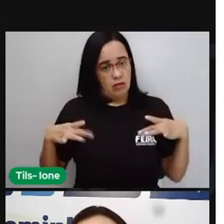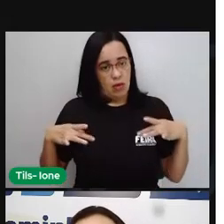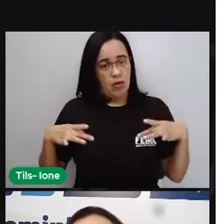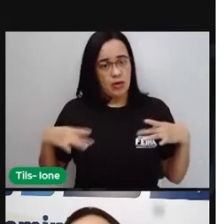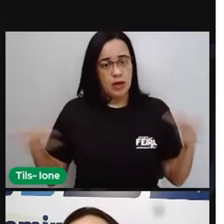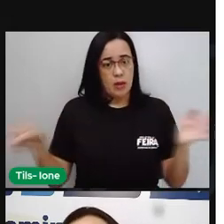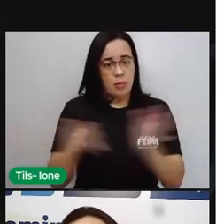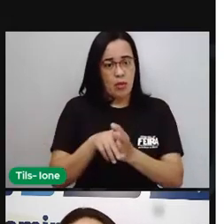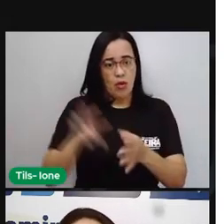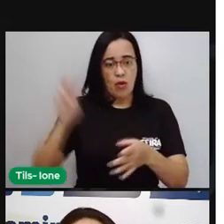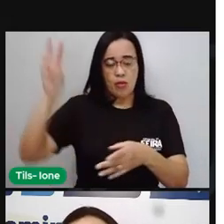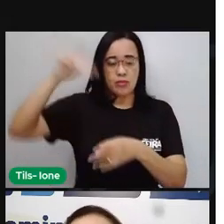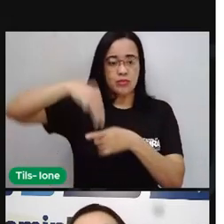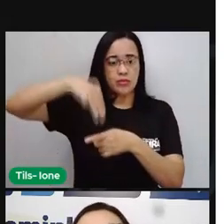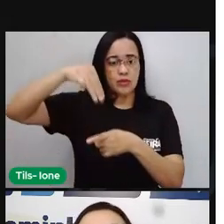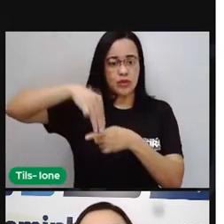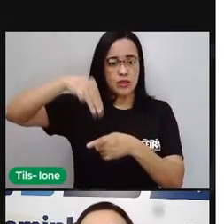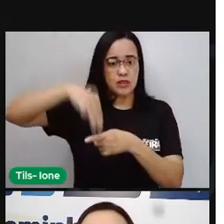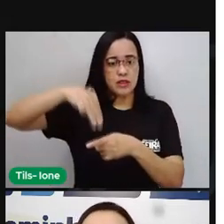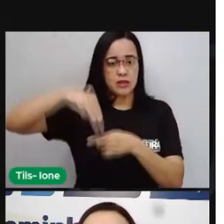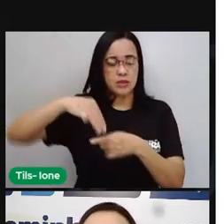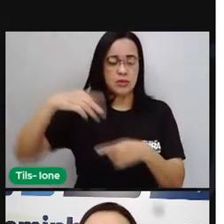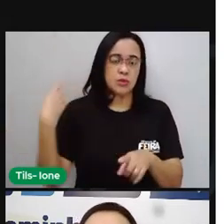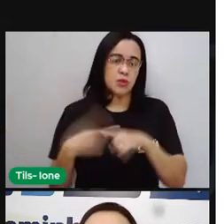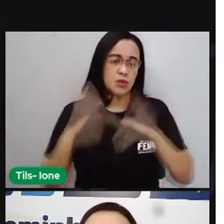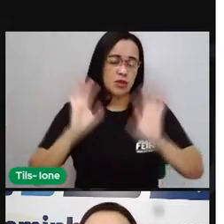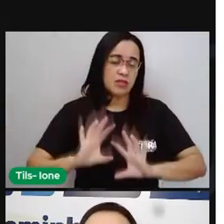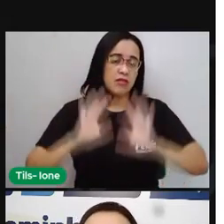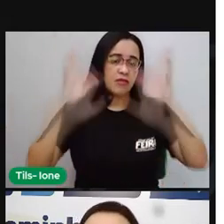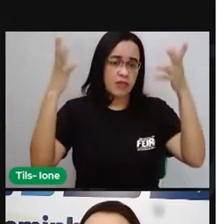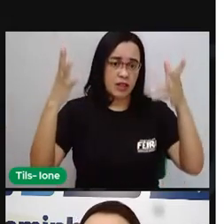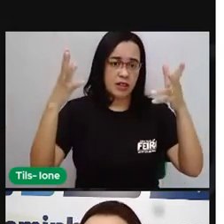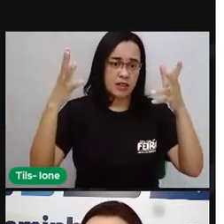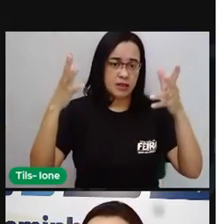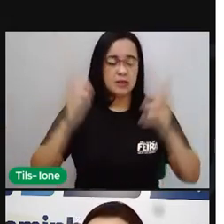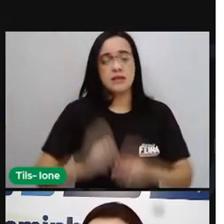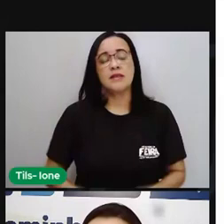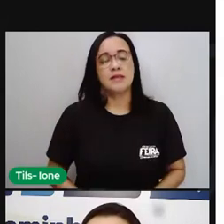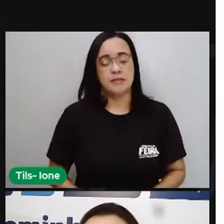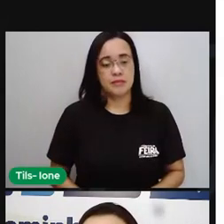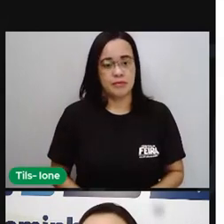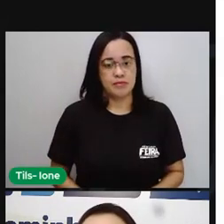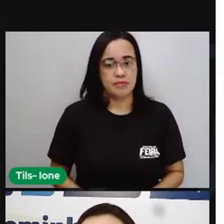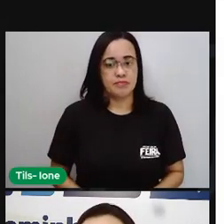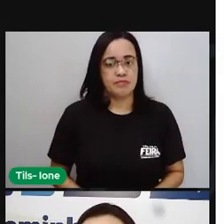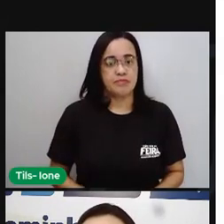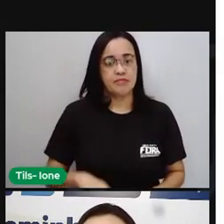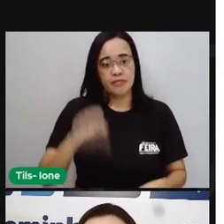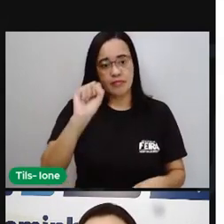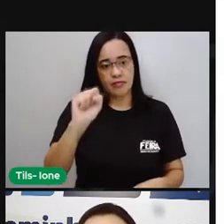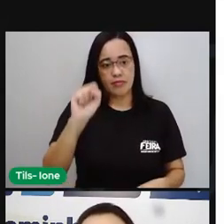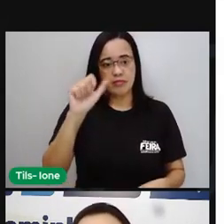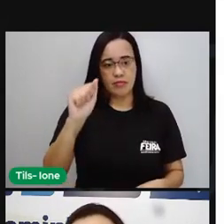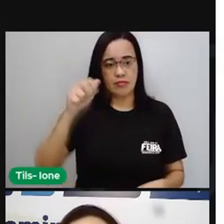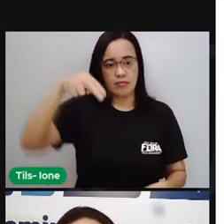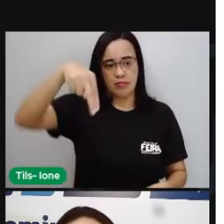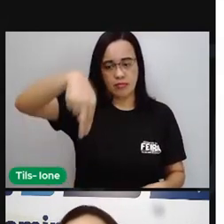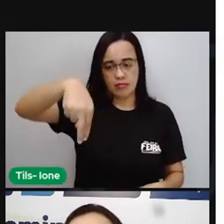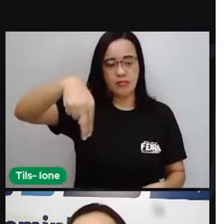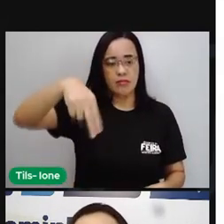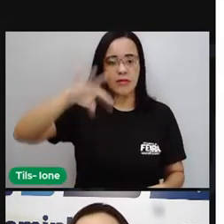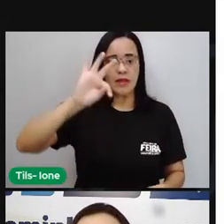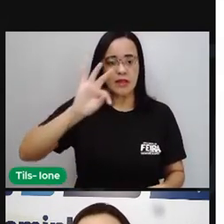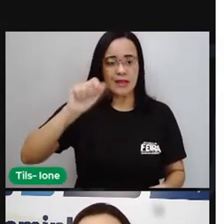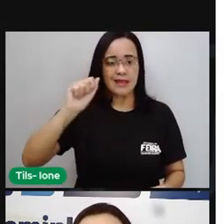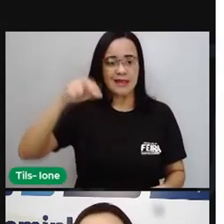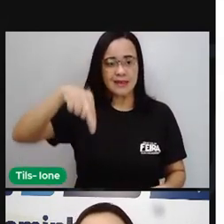não é? Porque aí homenageia o dia aí que dá a Santa, que dá origem ao nome da cidade, né? Santana